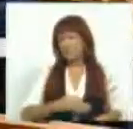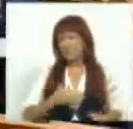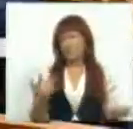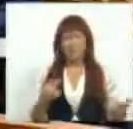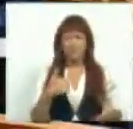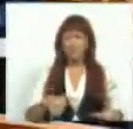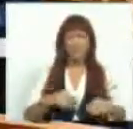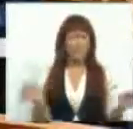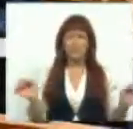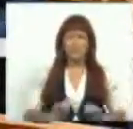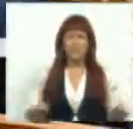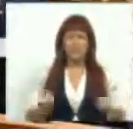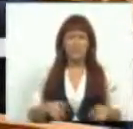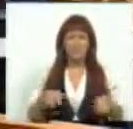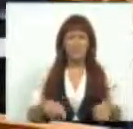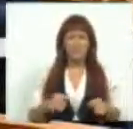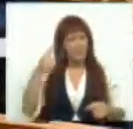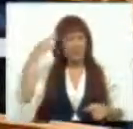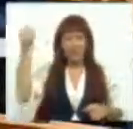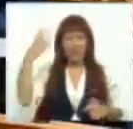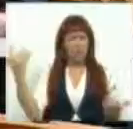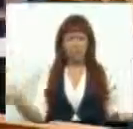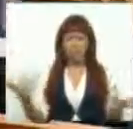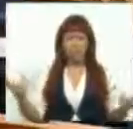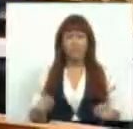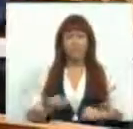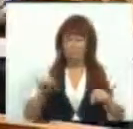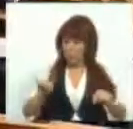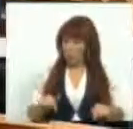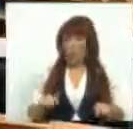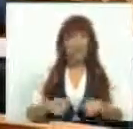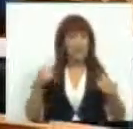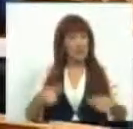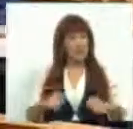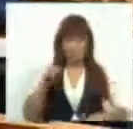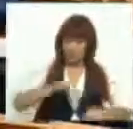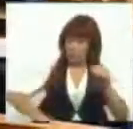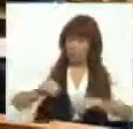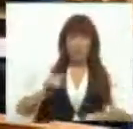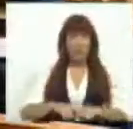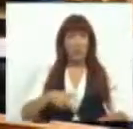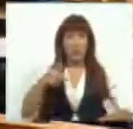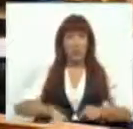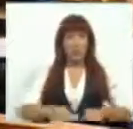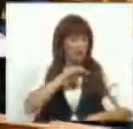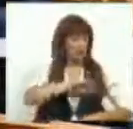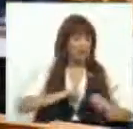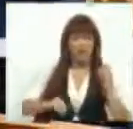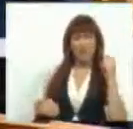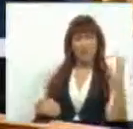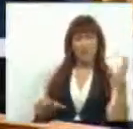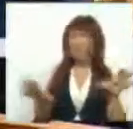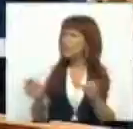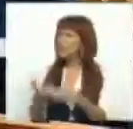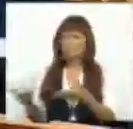inaceitável, é incompreensível, quando ainda hoje tivemos a votar o corte dos subsídios, que